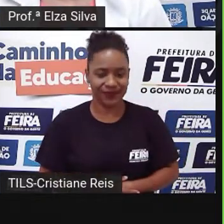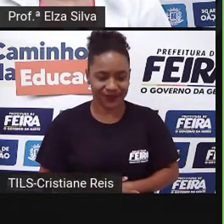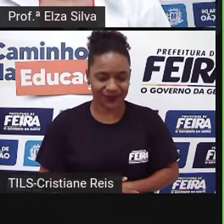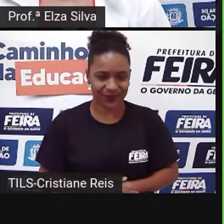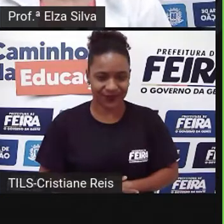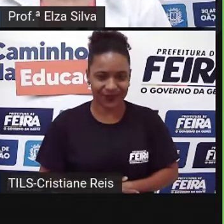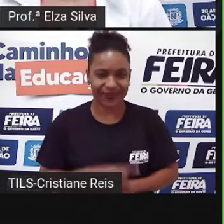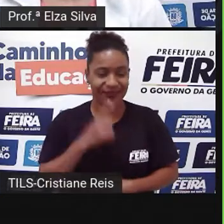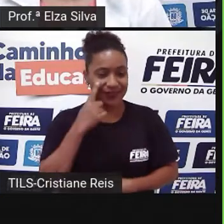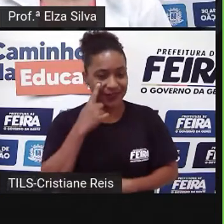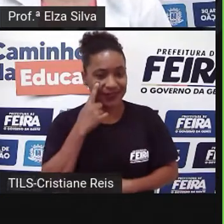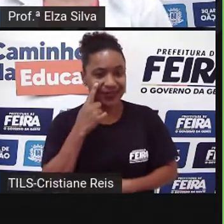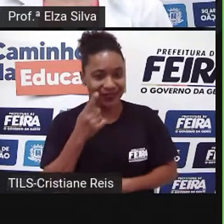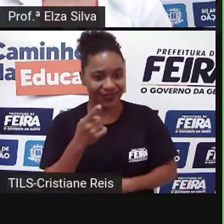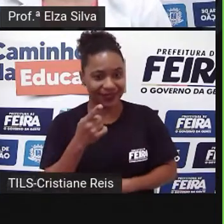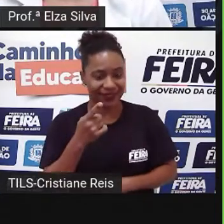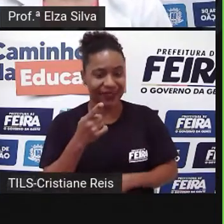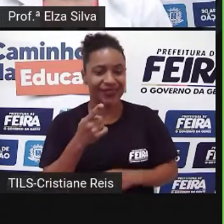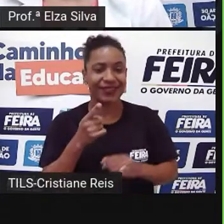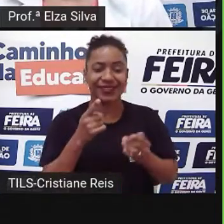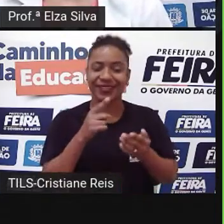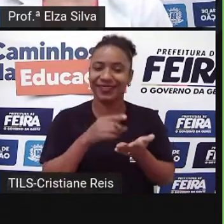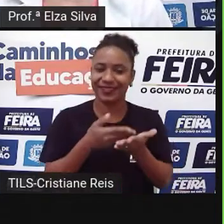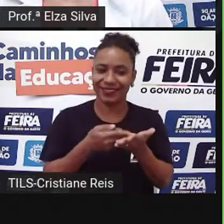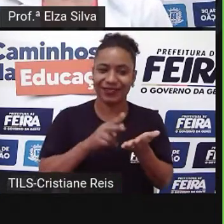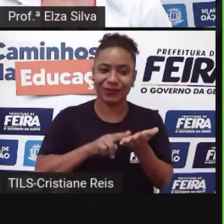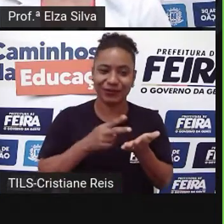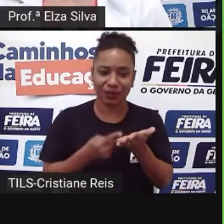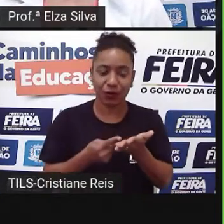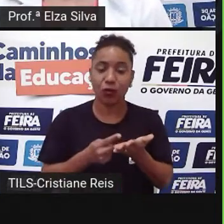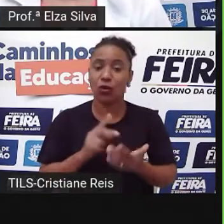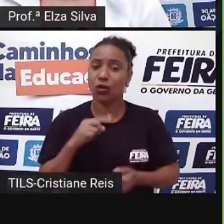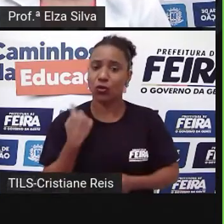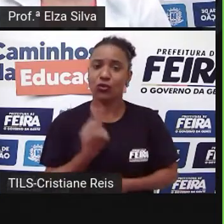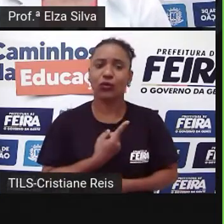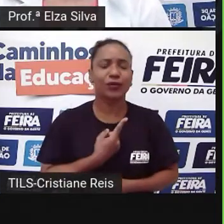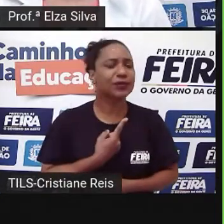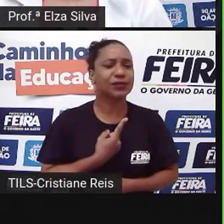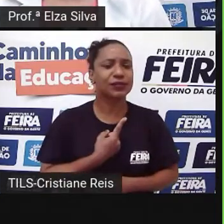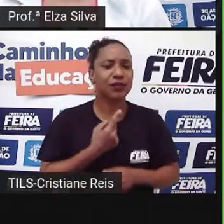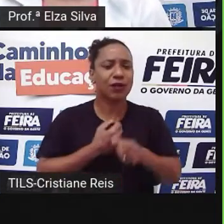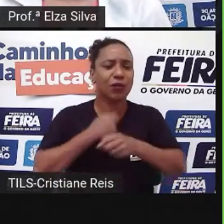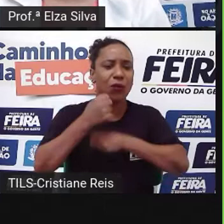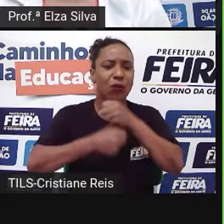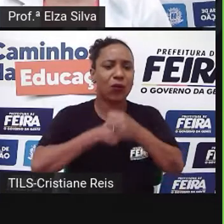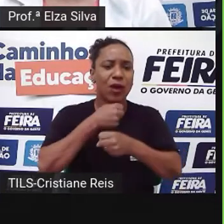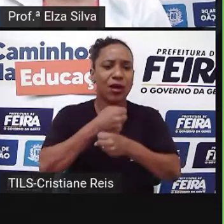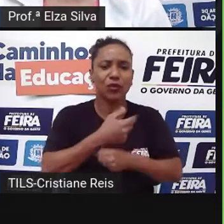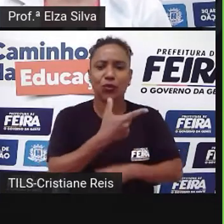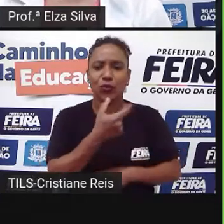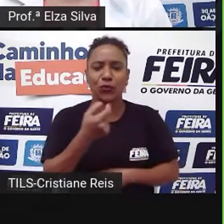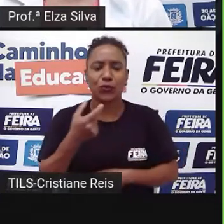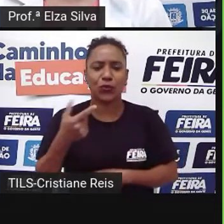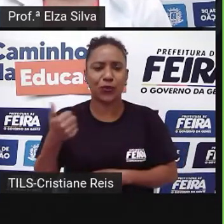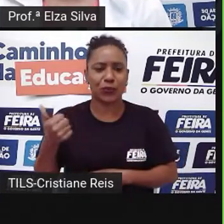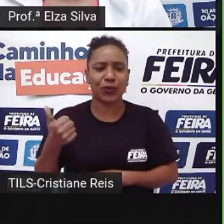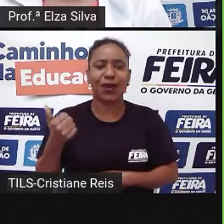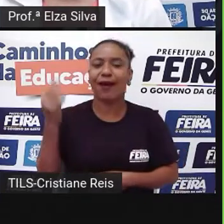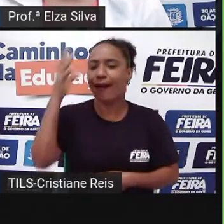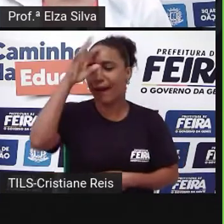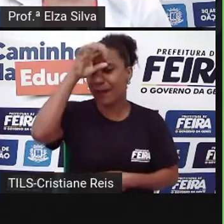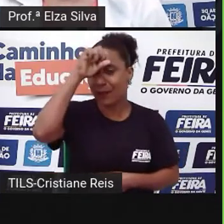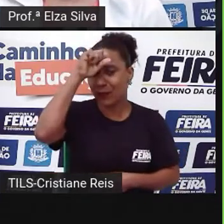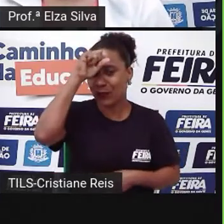que nós aprendemos durante o ano letivo 2021?